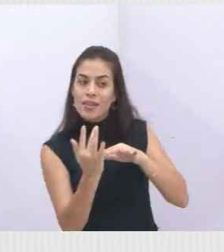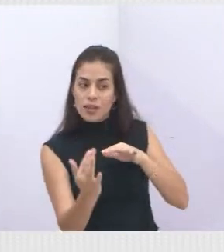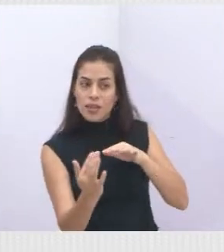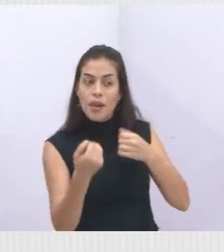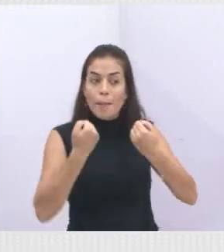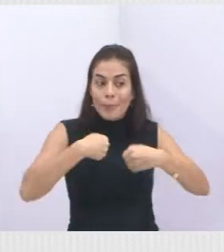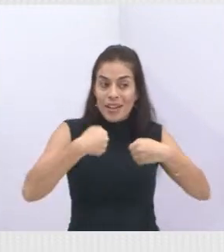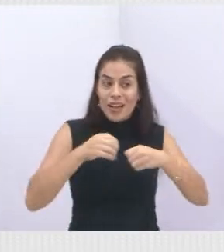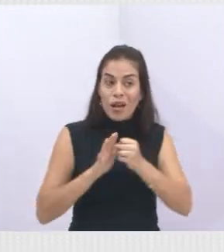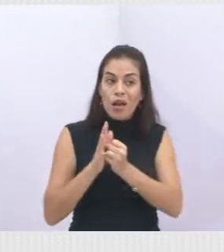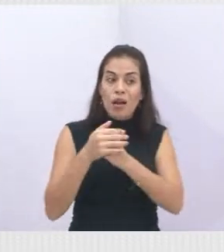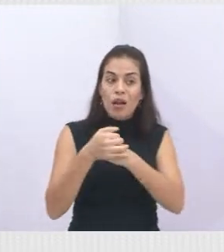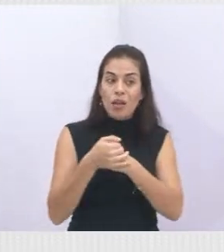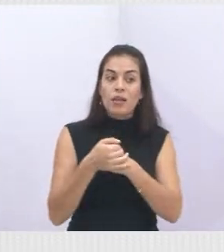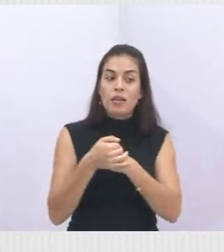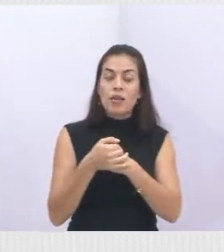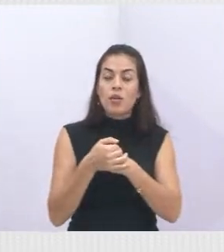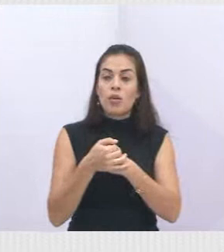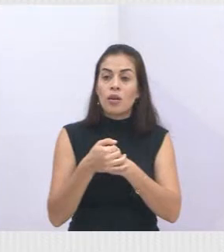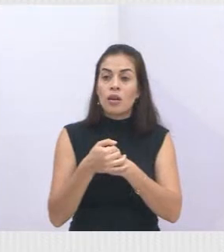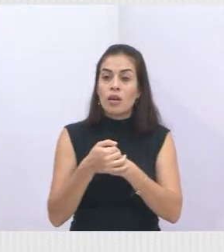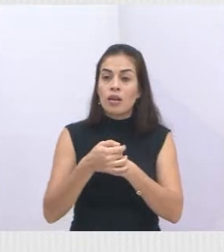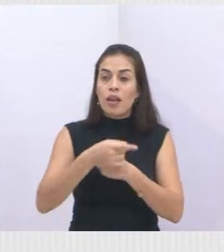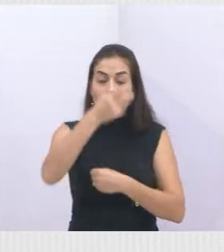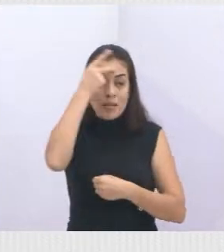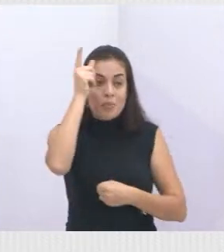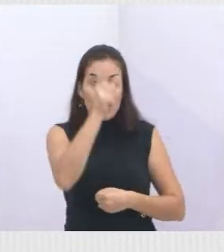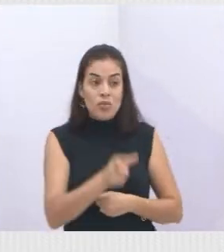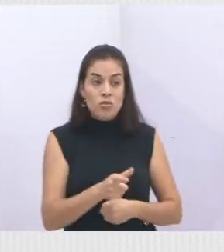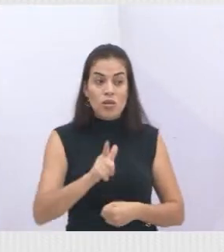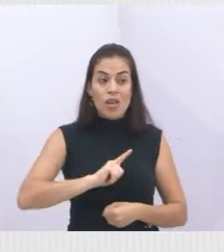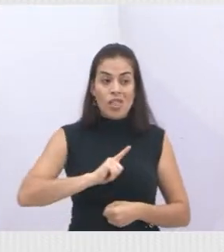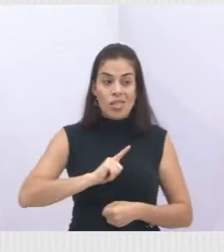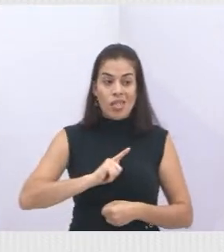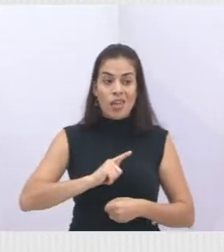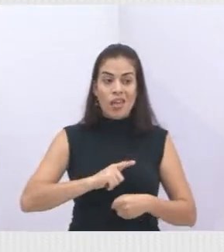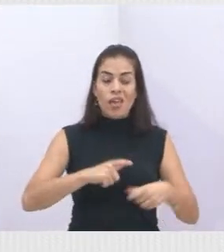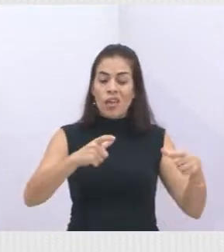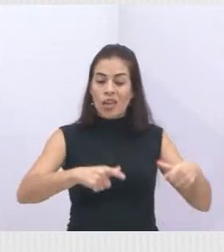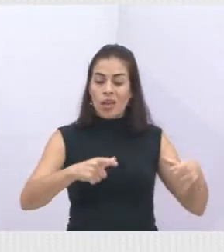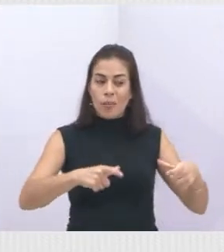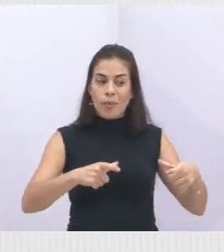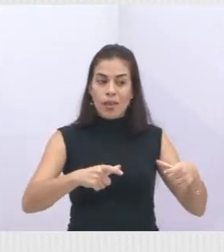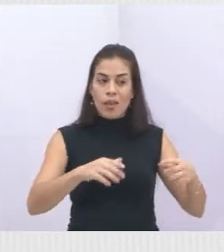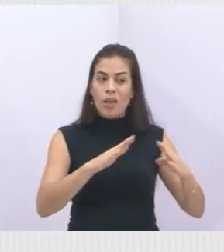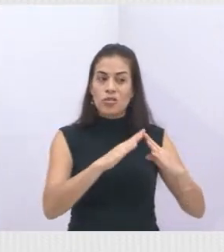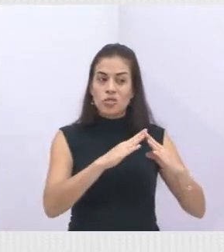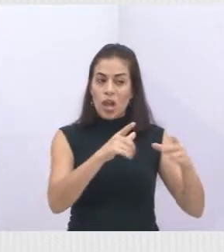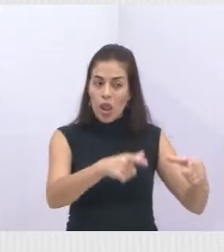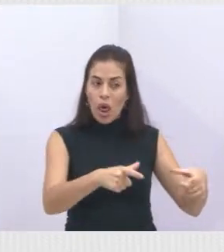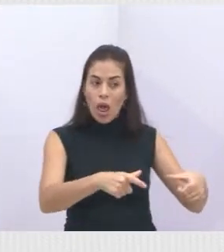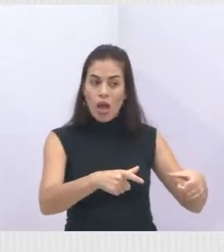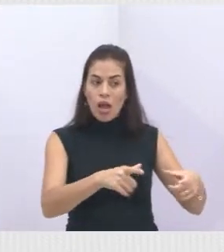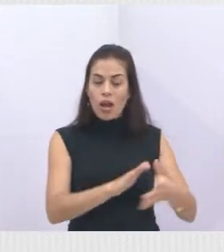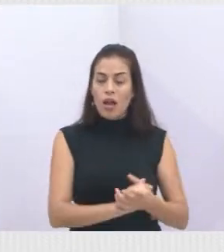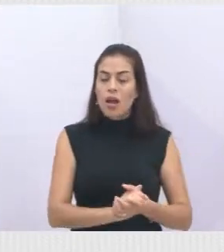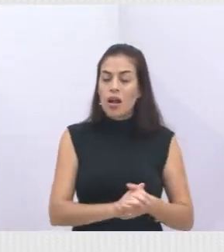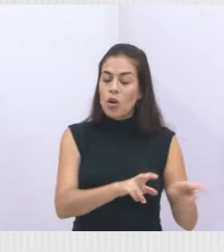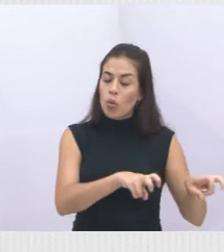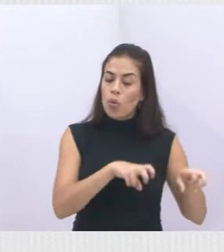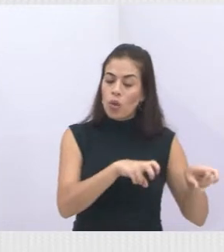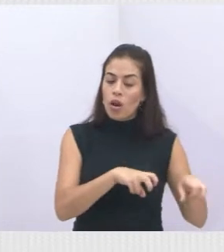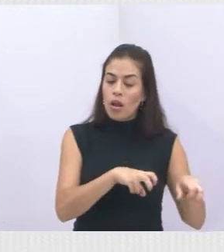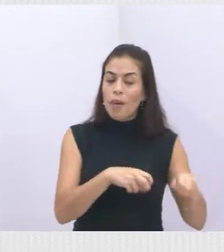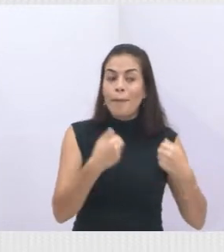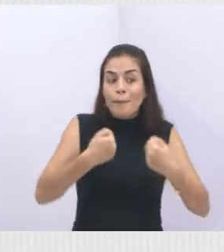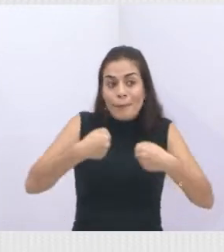os proprietários rurais, eles têm um prazo para adequação da lei, para aderir ao plano de recuperação ambiental previsto na